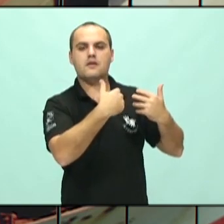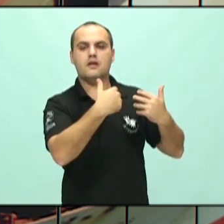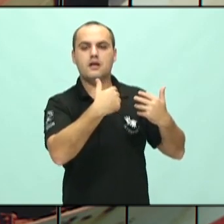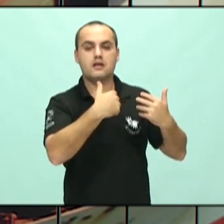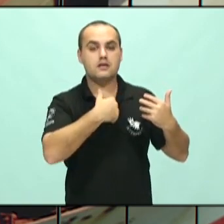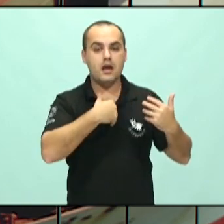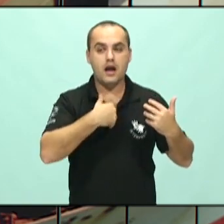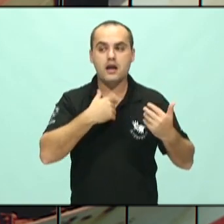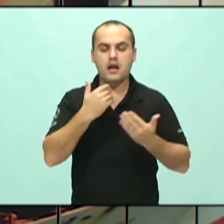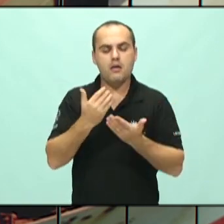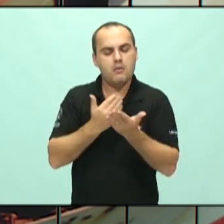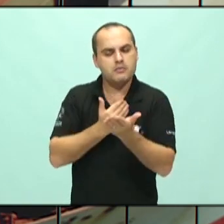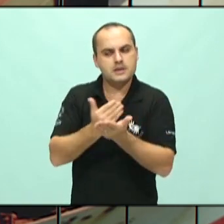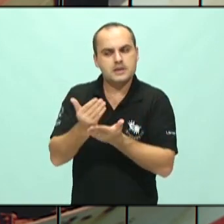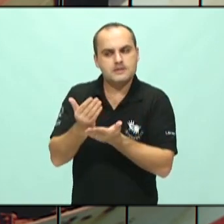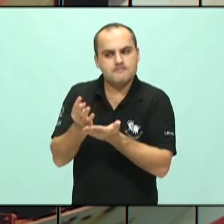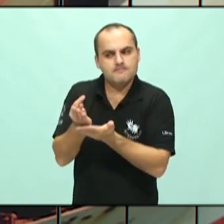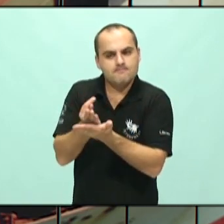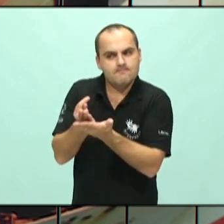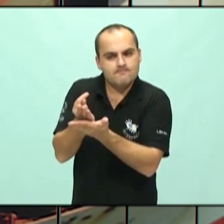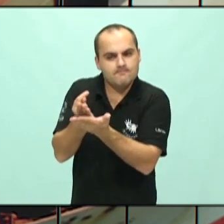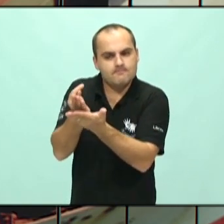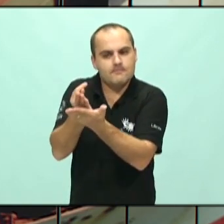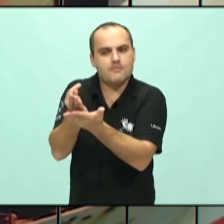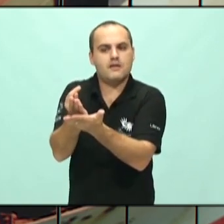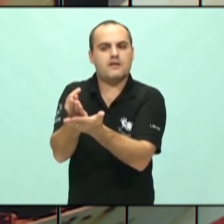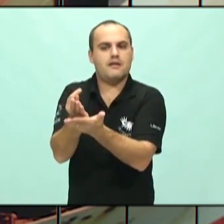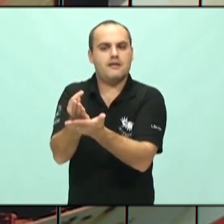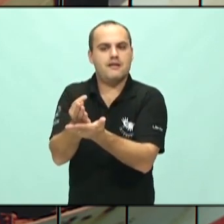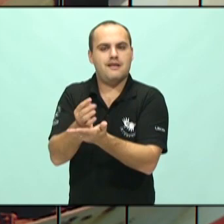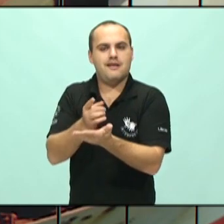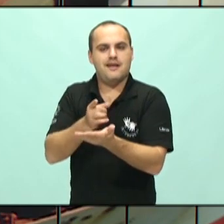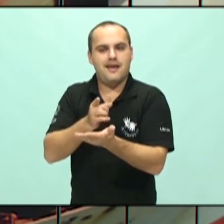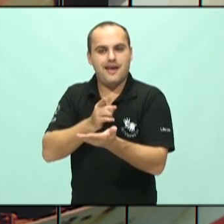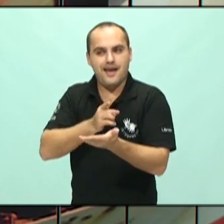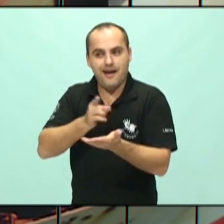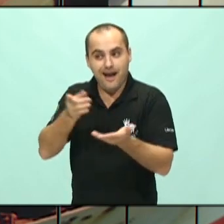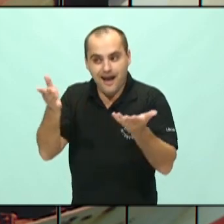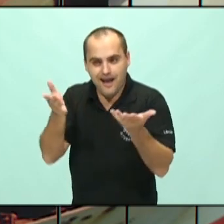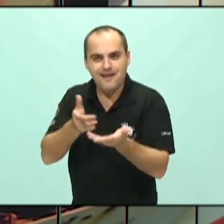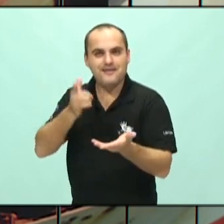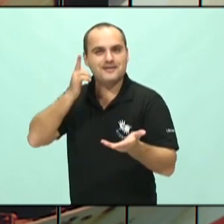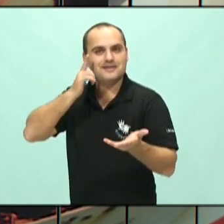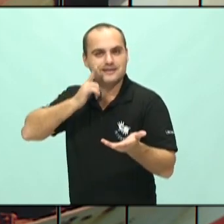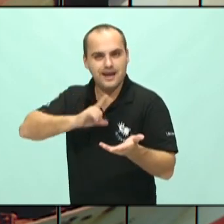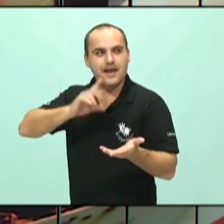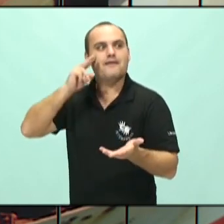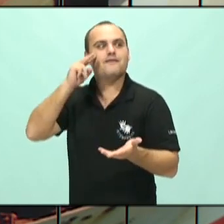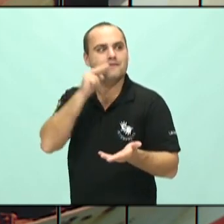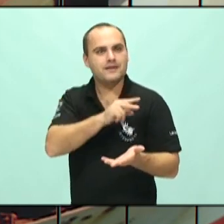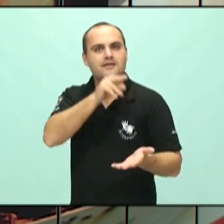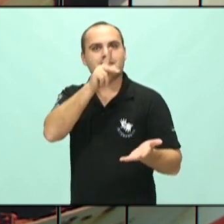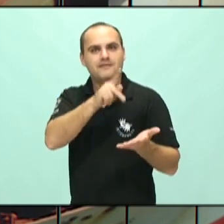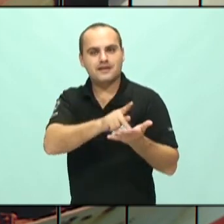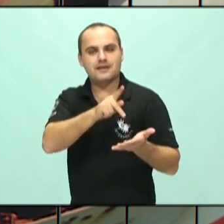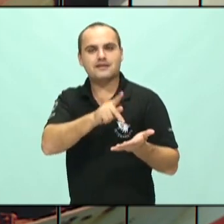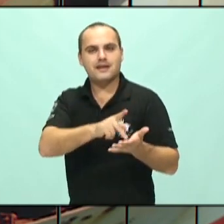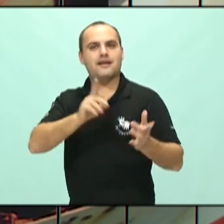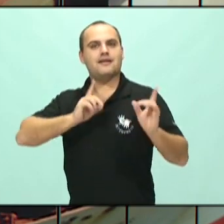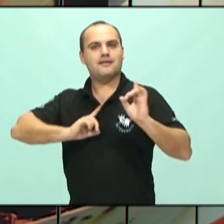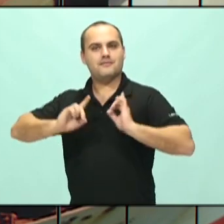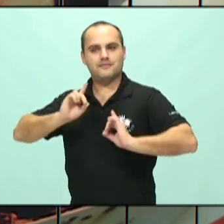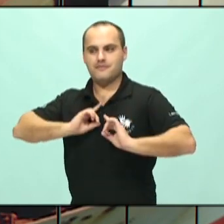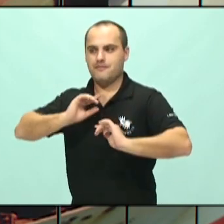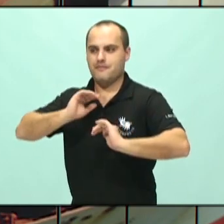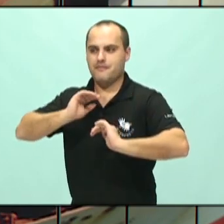houve uma melhora infinitamente. Ela consegue ser muito mais bonita do que ela era naquele momento. Então, você vê que a depressão, a gente